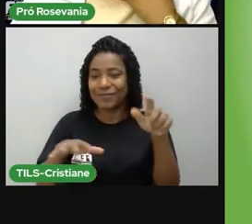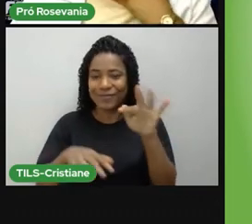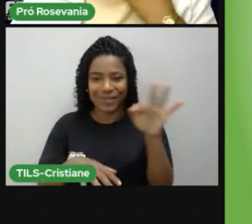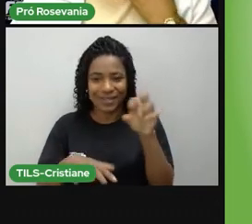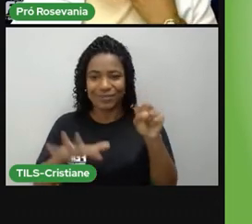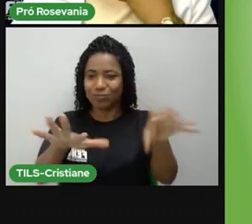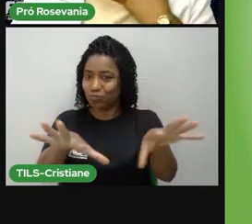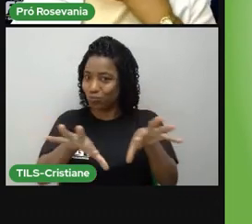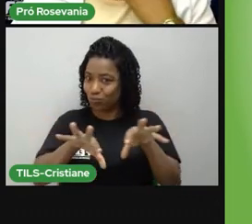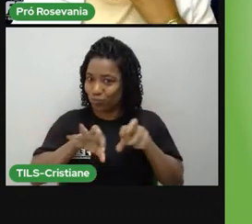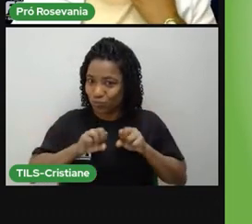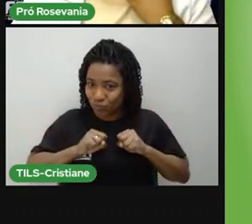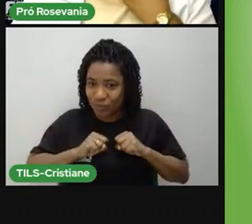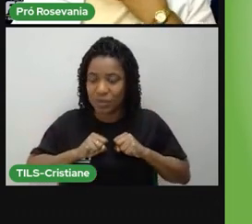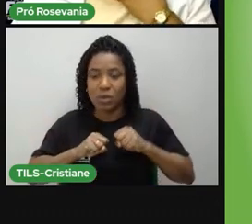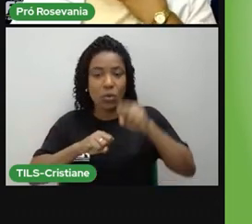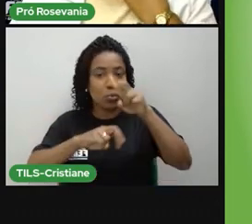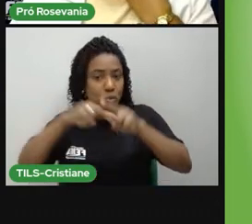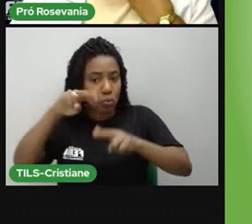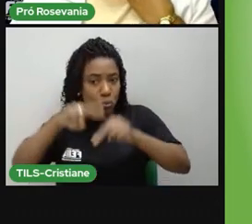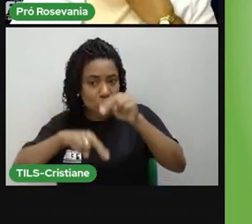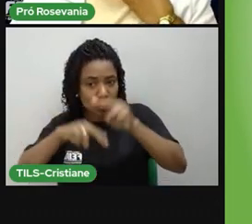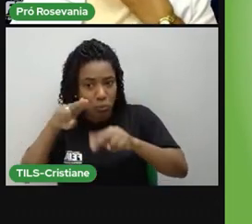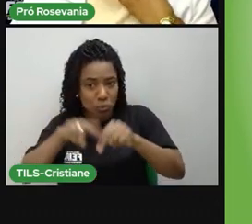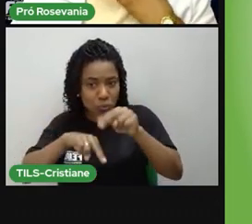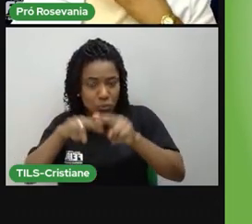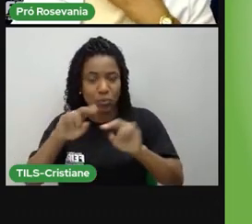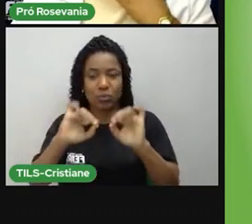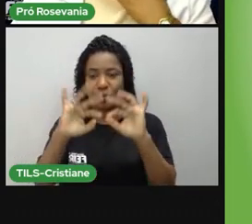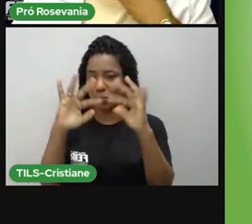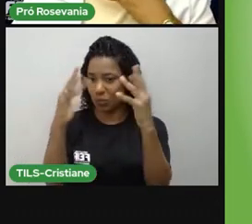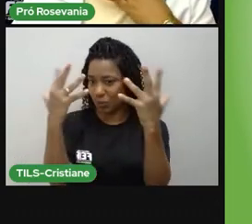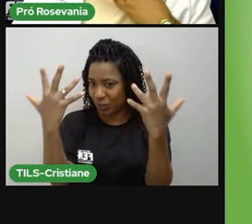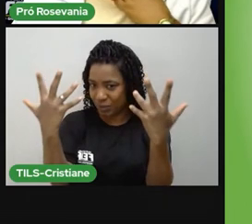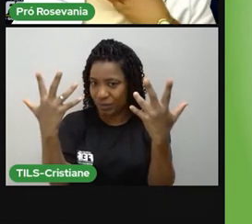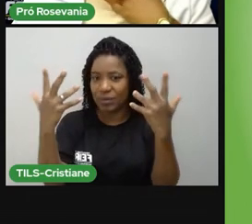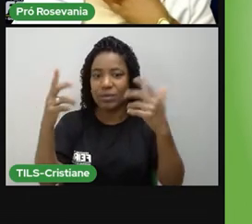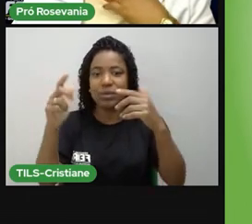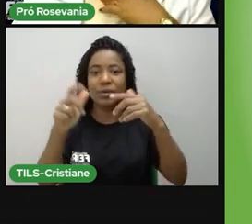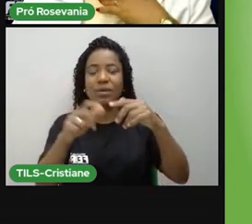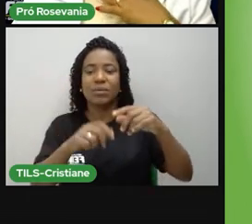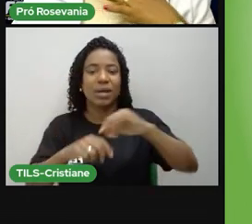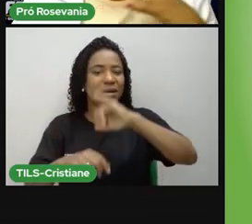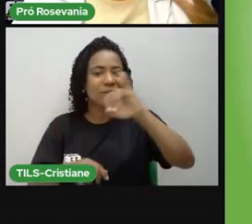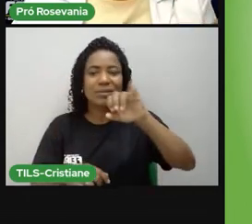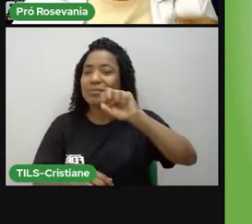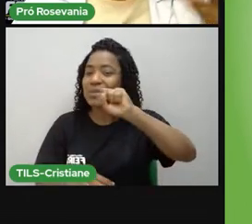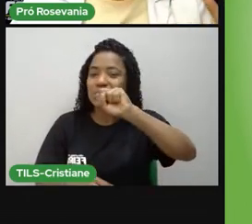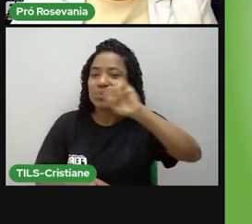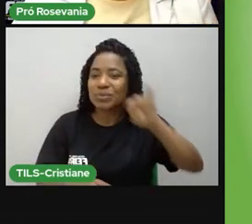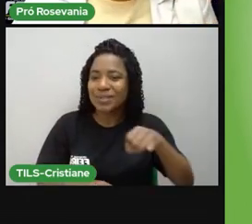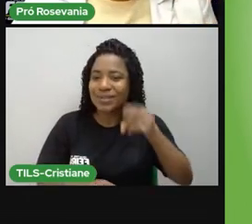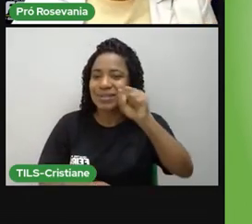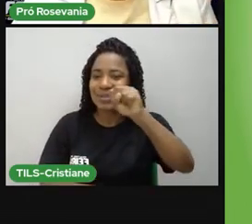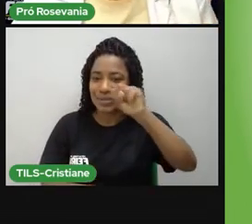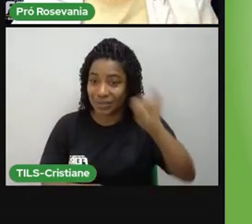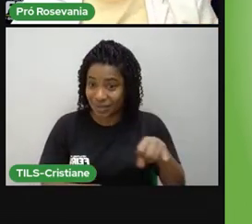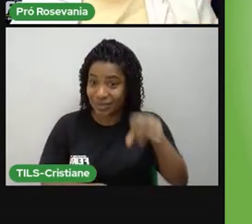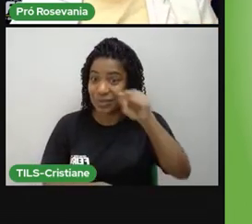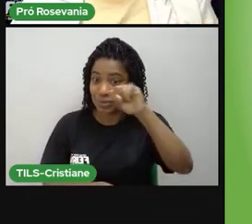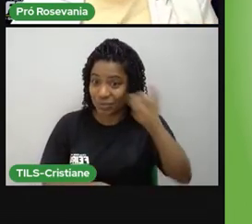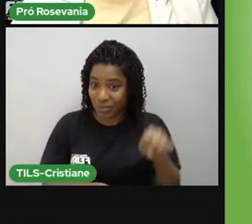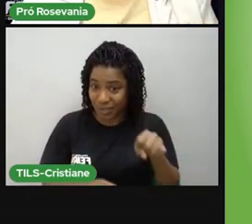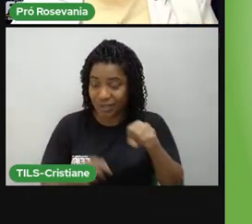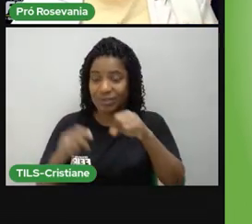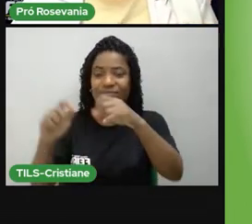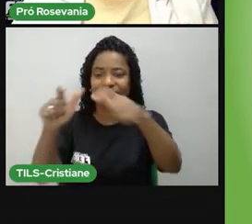a gente pegou o São João, né, que é muito forte ali na região de São José, mas não quer dizer que não tenha vários arraiais,